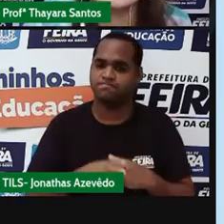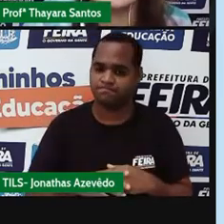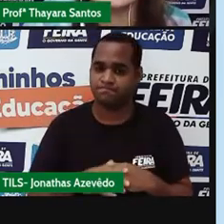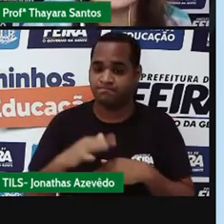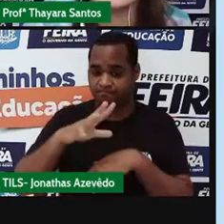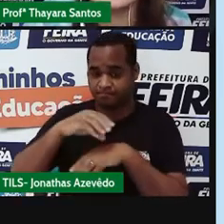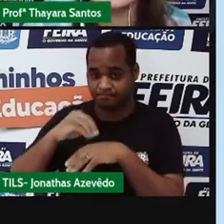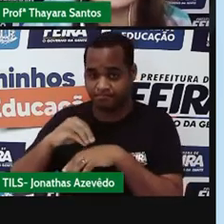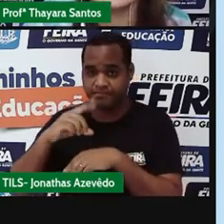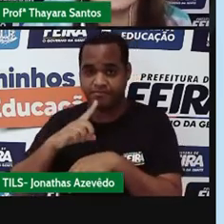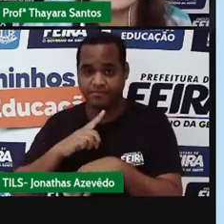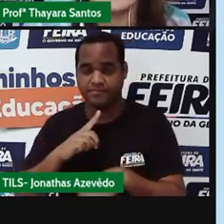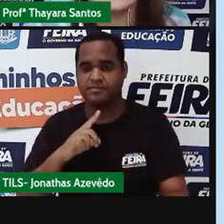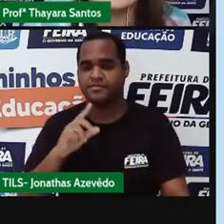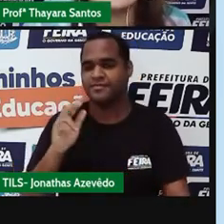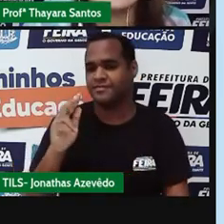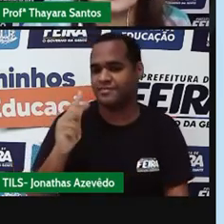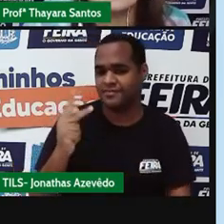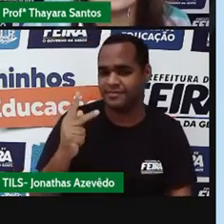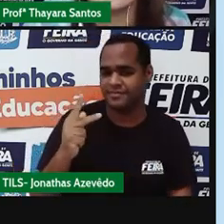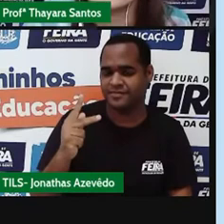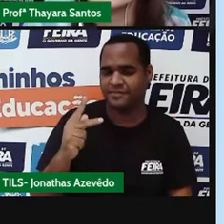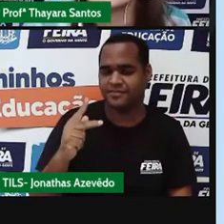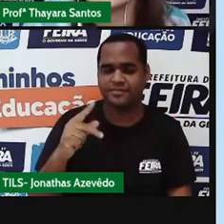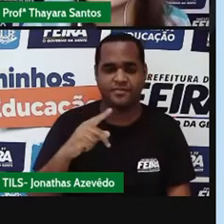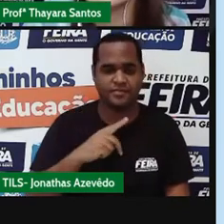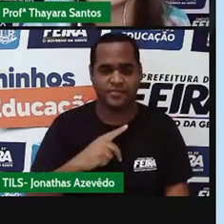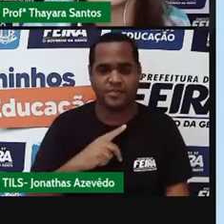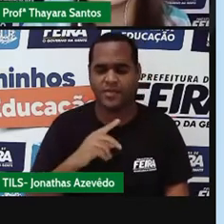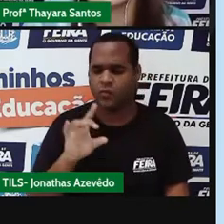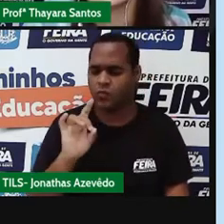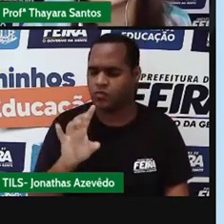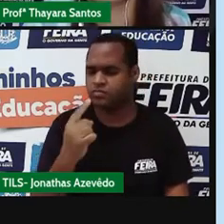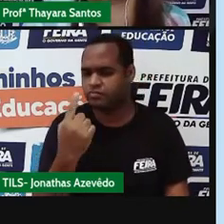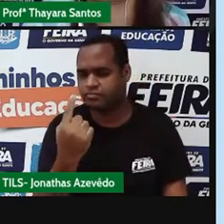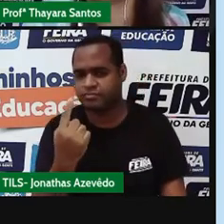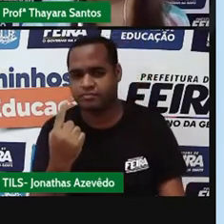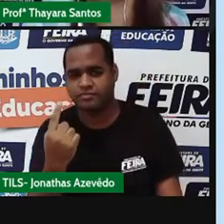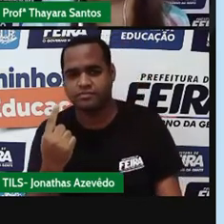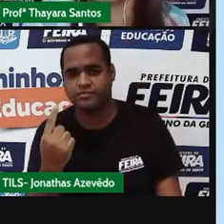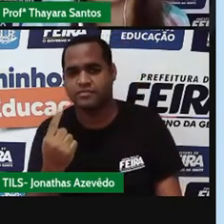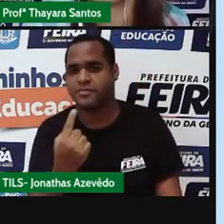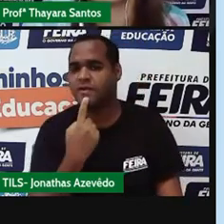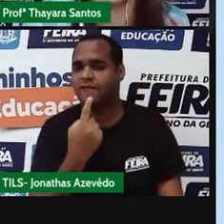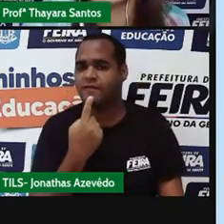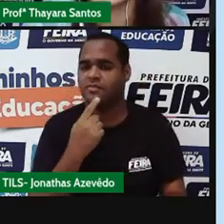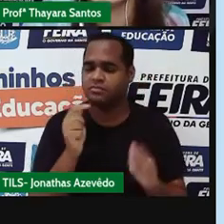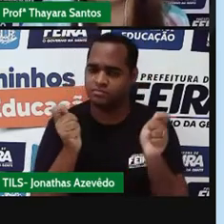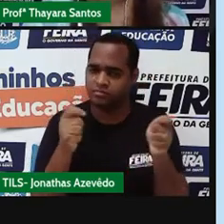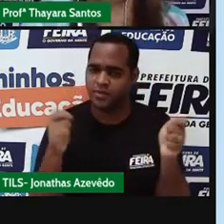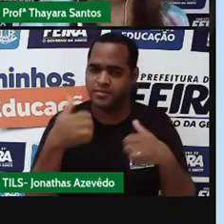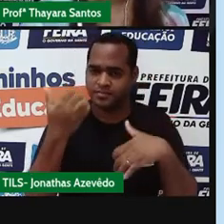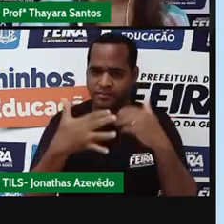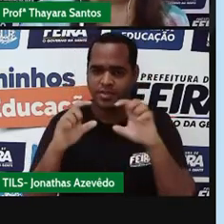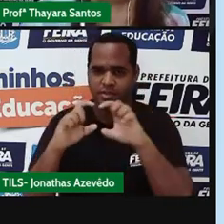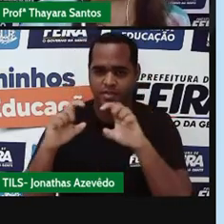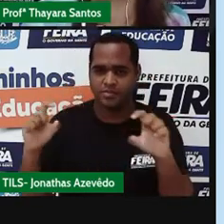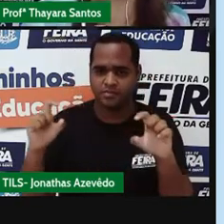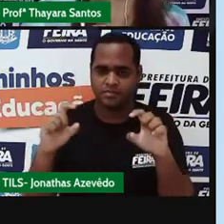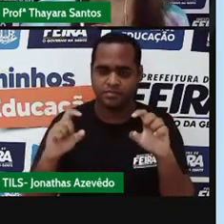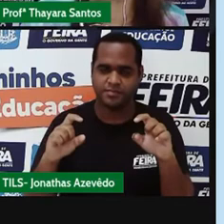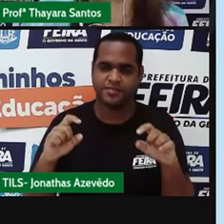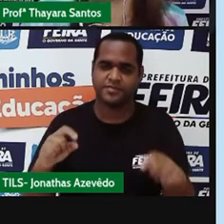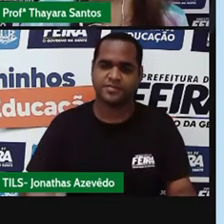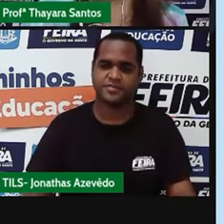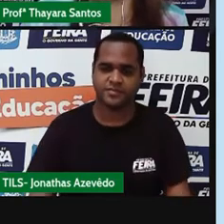esses dois hidrogênios aqui e formar mais uma moléculazinha. Ele já está falando que a gente formou o hidrogênio. Que também é uma